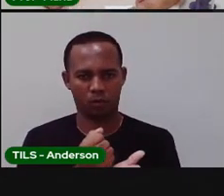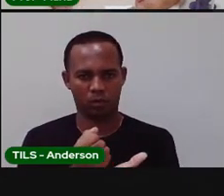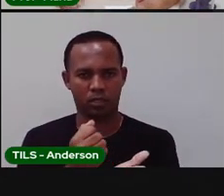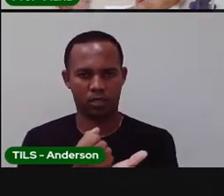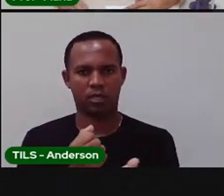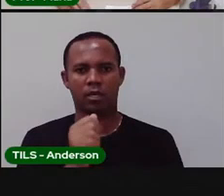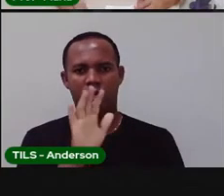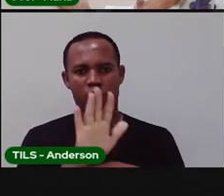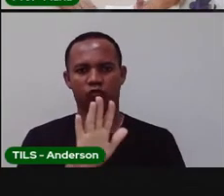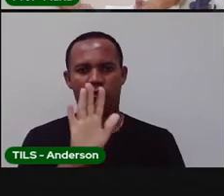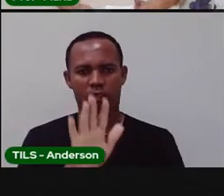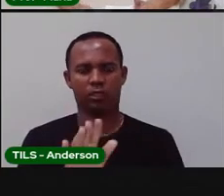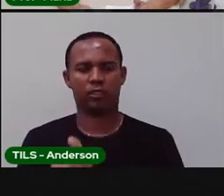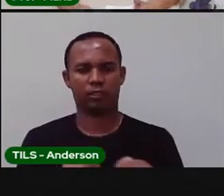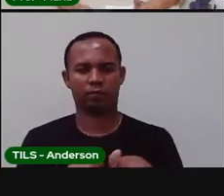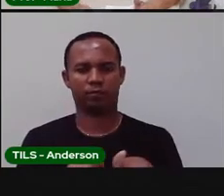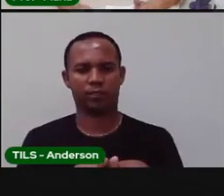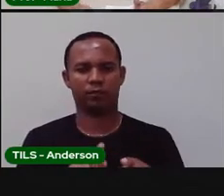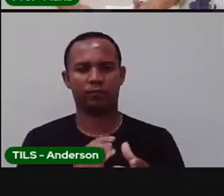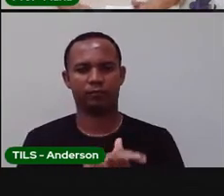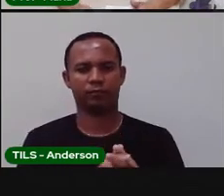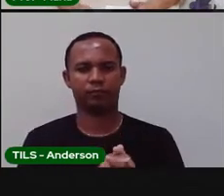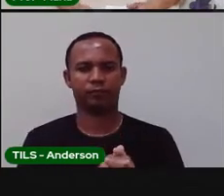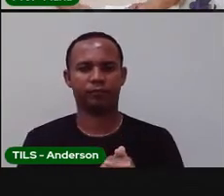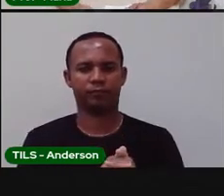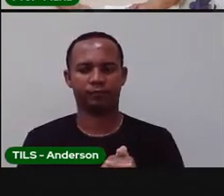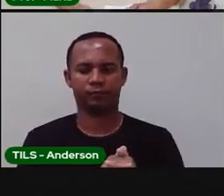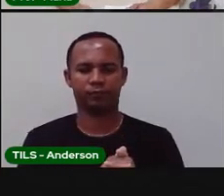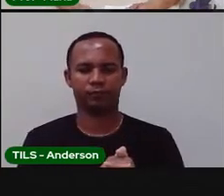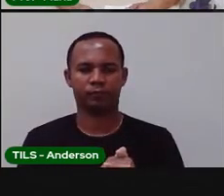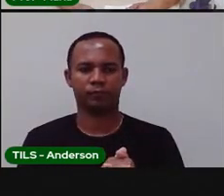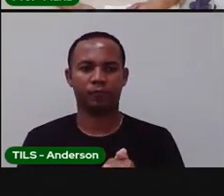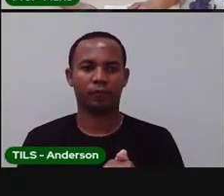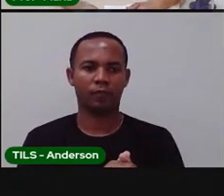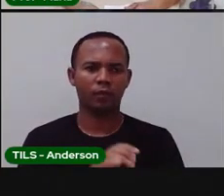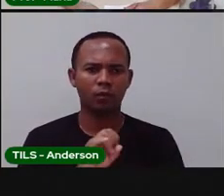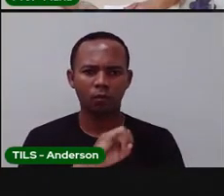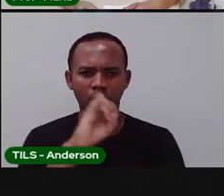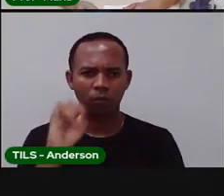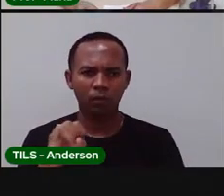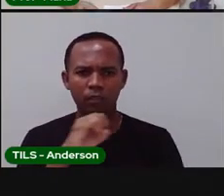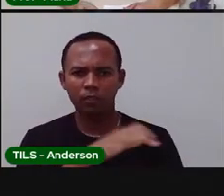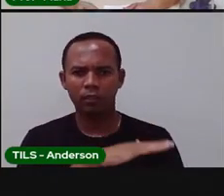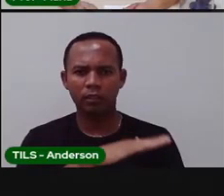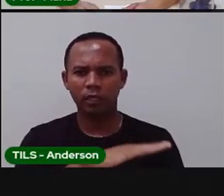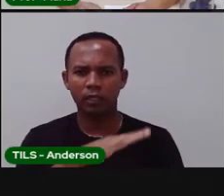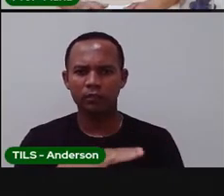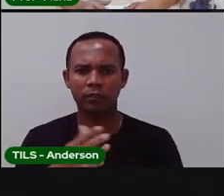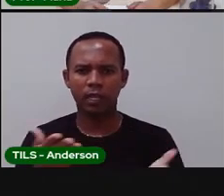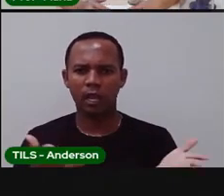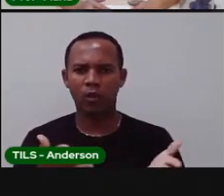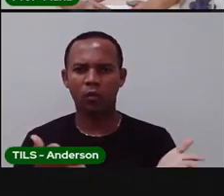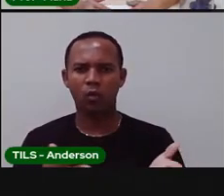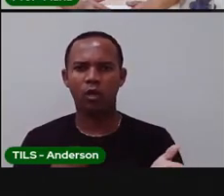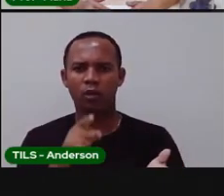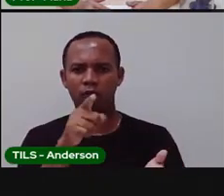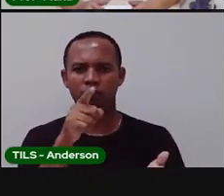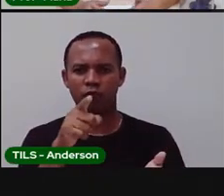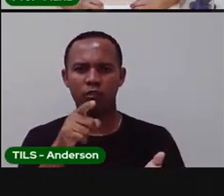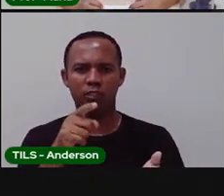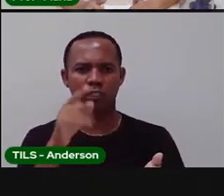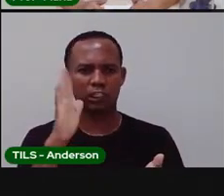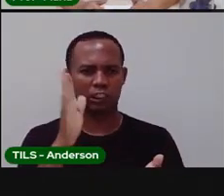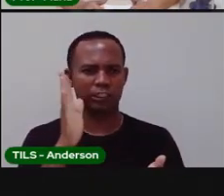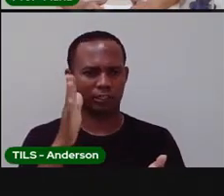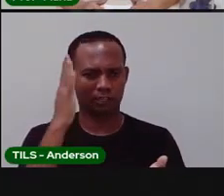junto com você. Então, vamos lá. Atividade. Oi, criança. Agora que você já está bem informado sobre serviços